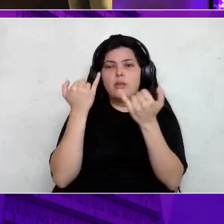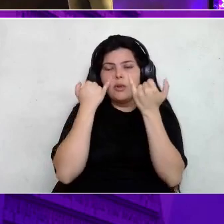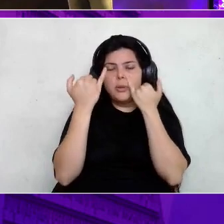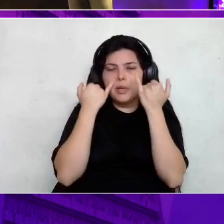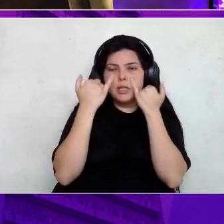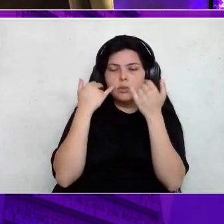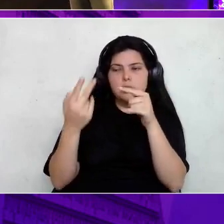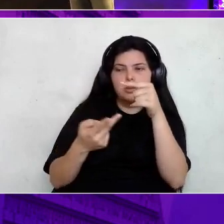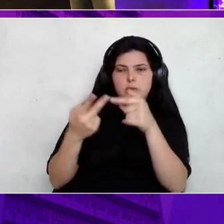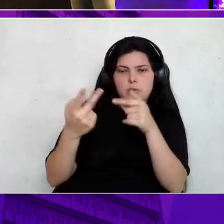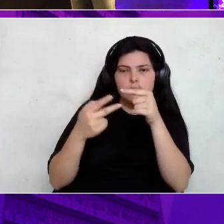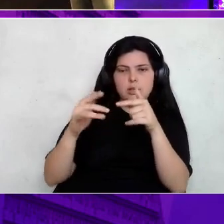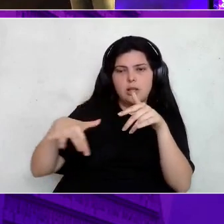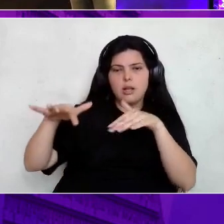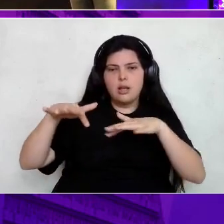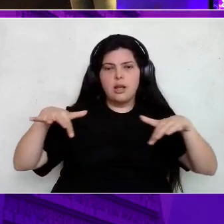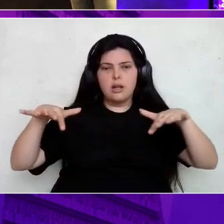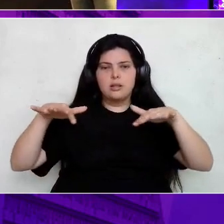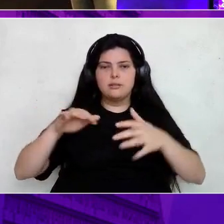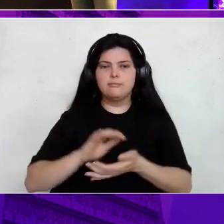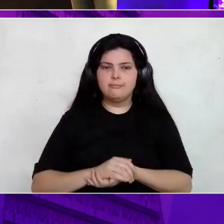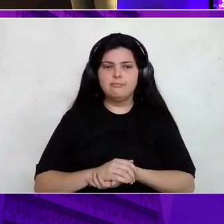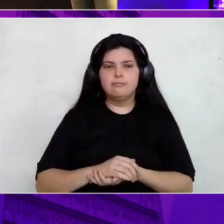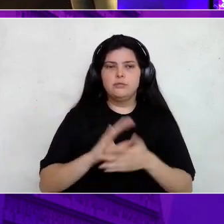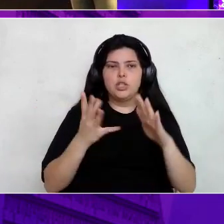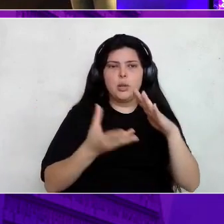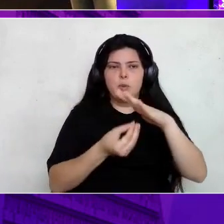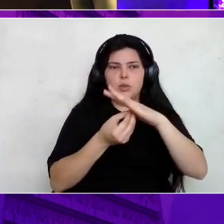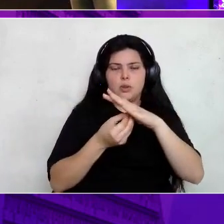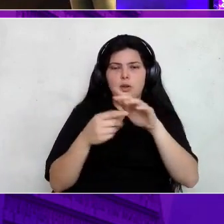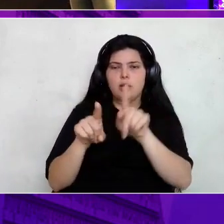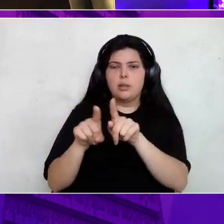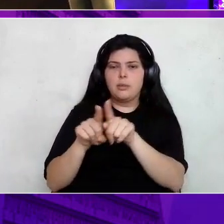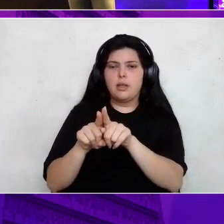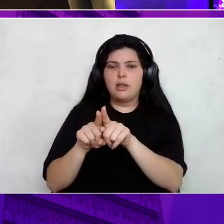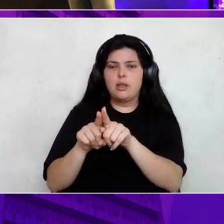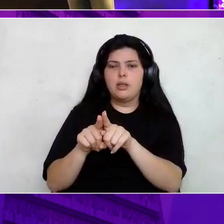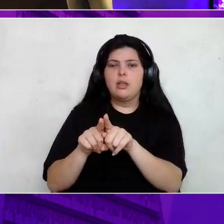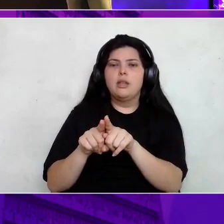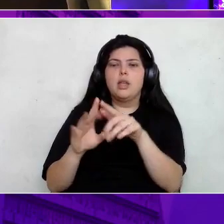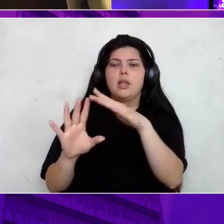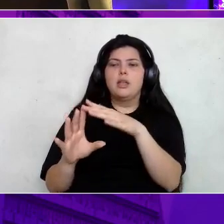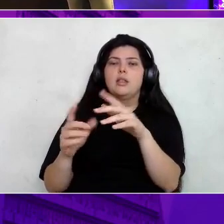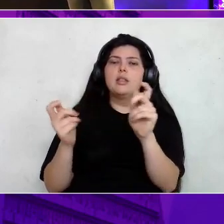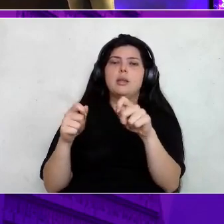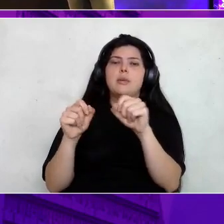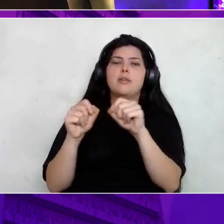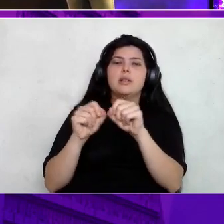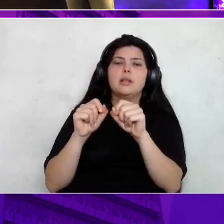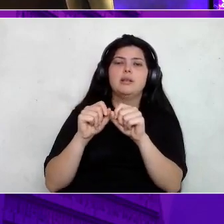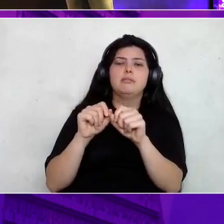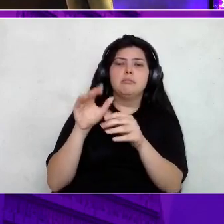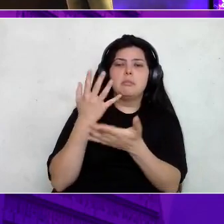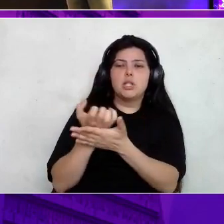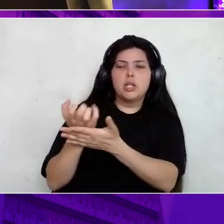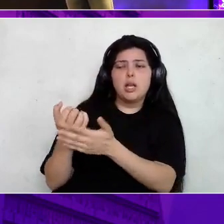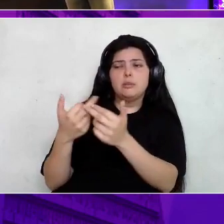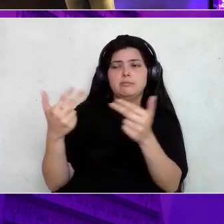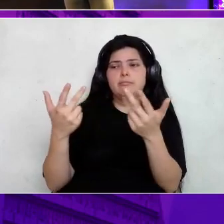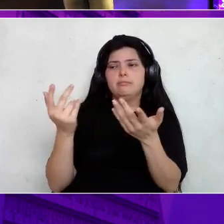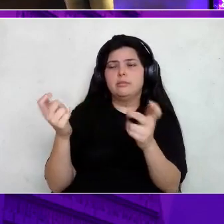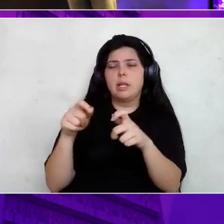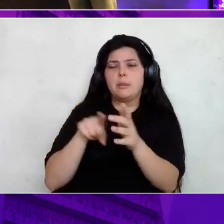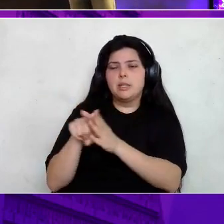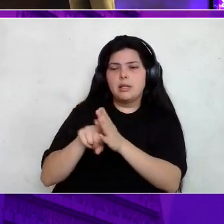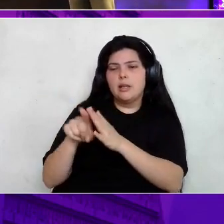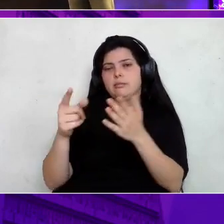Data Lakehouse. E vocês podem ver que, inclusive, eu posso fazer join, etc. Então, uma vez que eu criei aquela tabela virtual